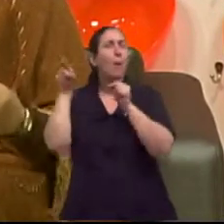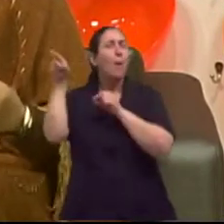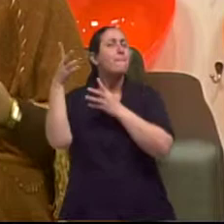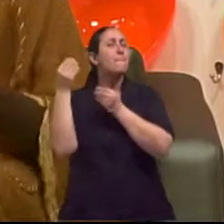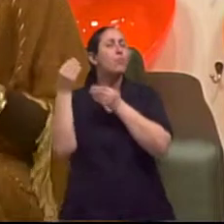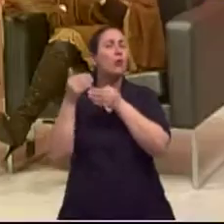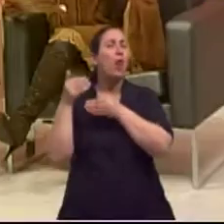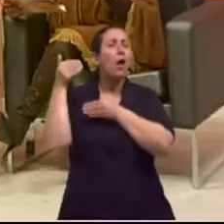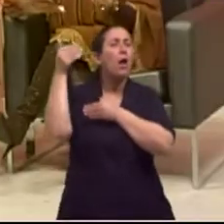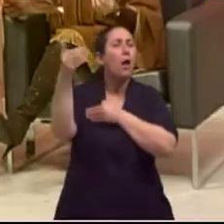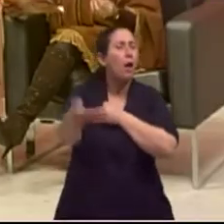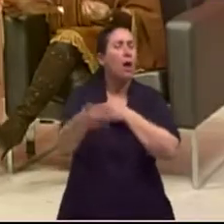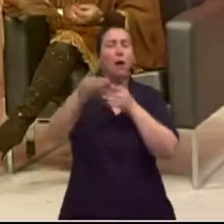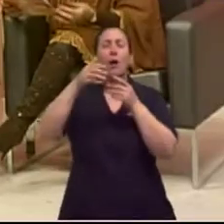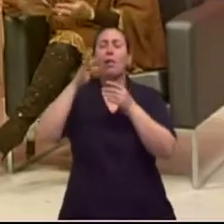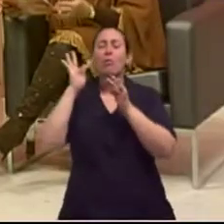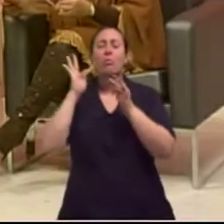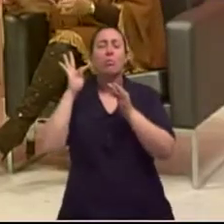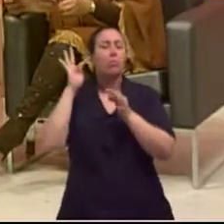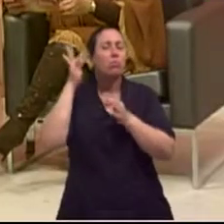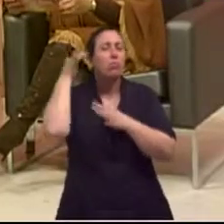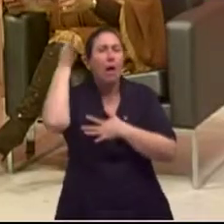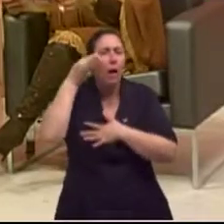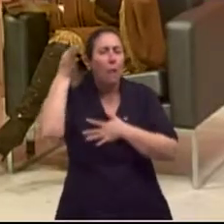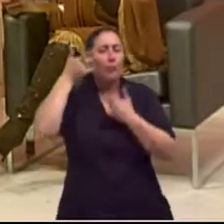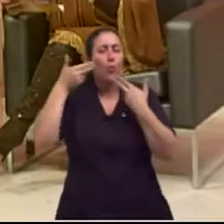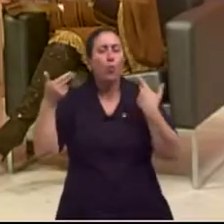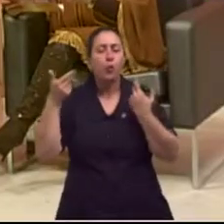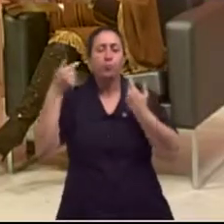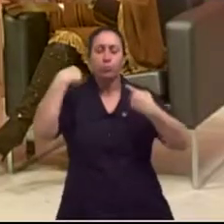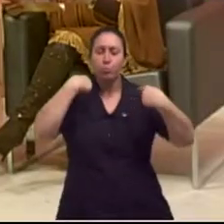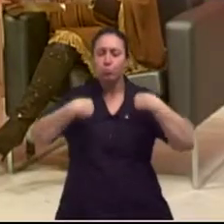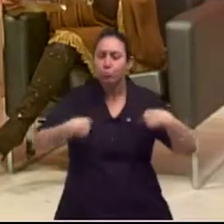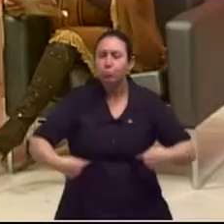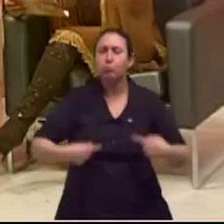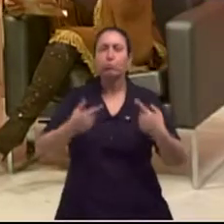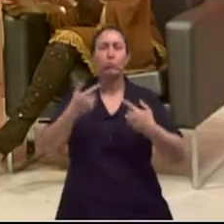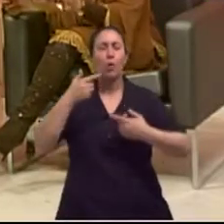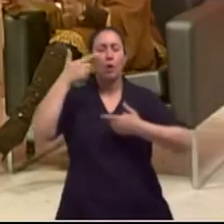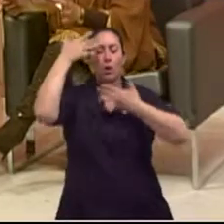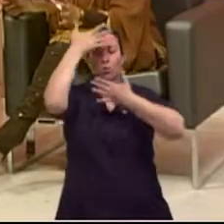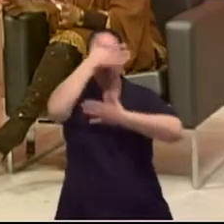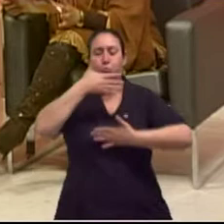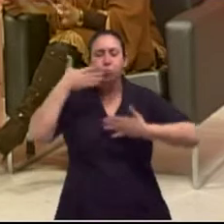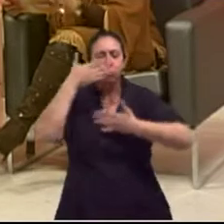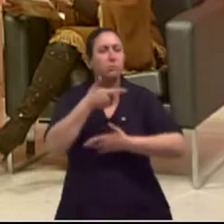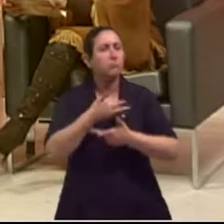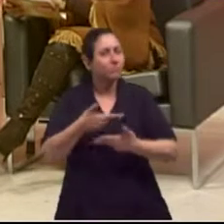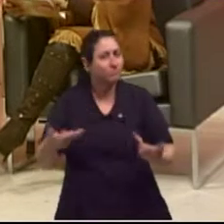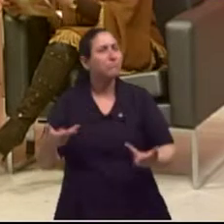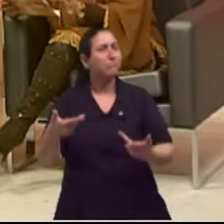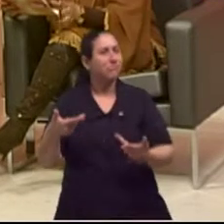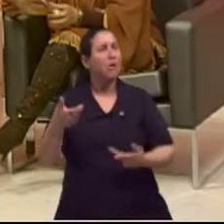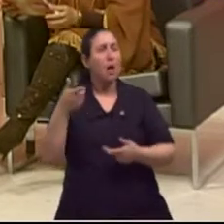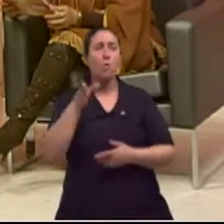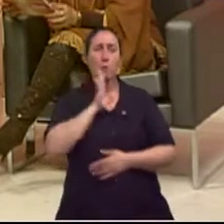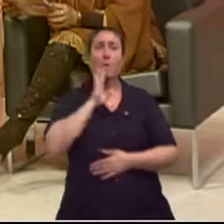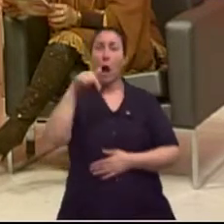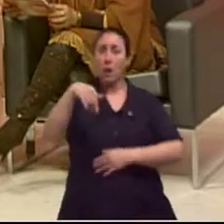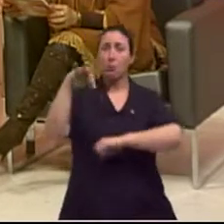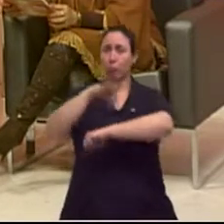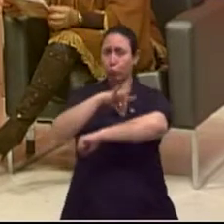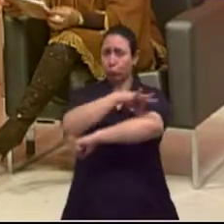muitas terapias, para não dizer quase que geral. E a acupuntura já é super conhecida, nossa aqui no Sul também, muito